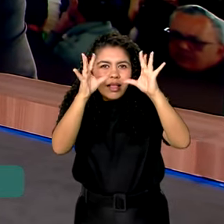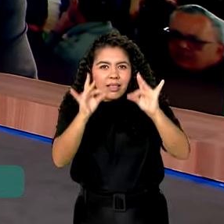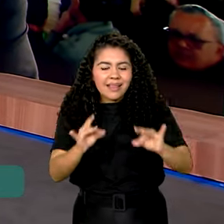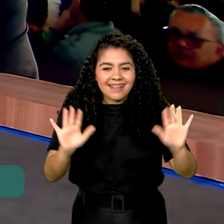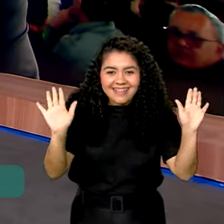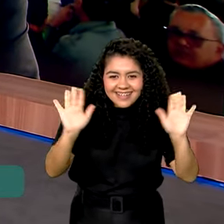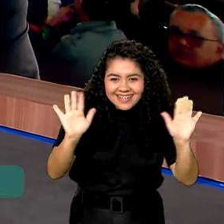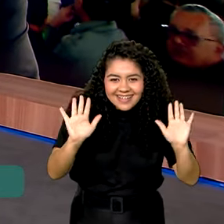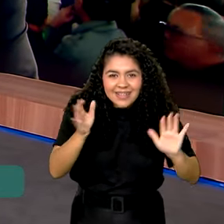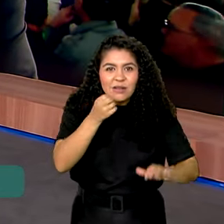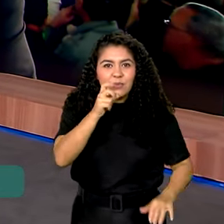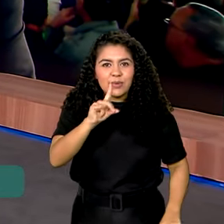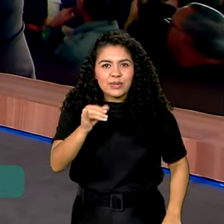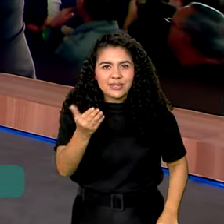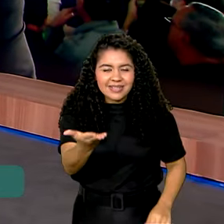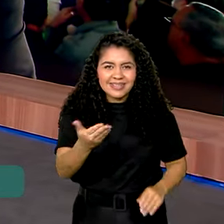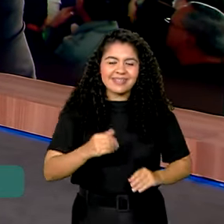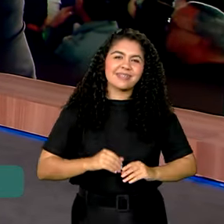Oi, Dimas, bom dia para você.